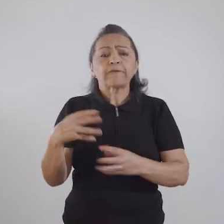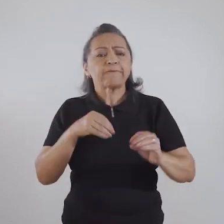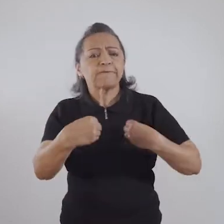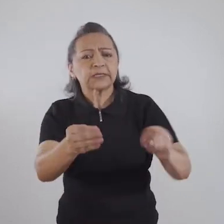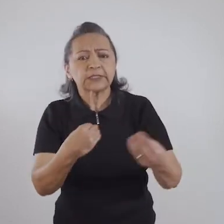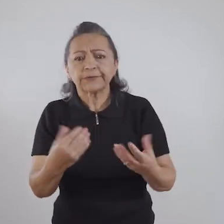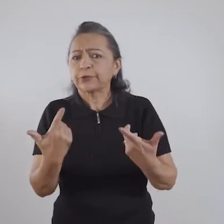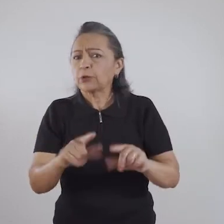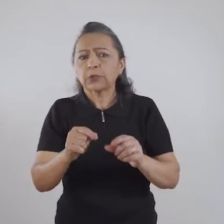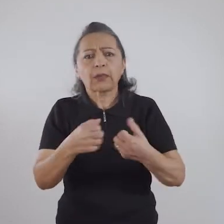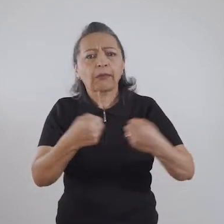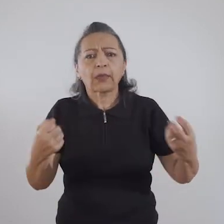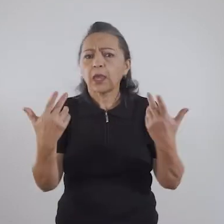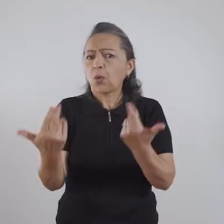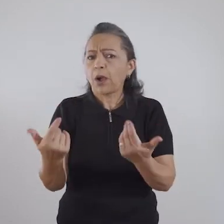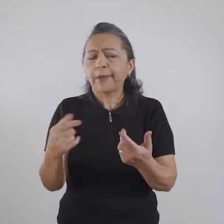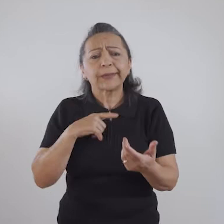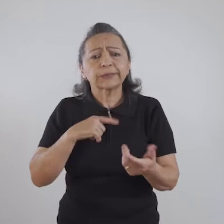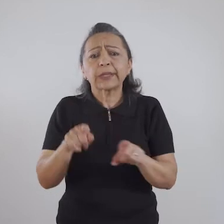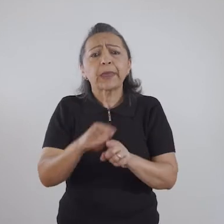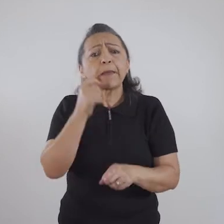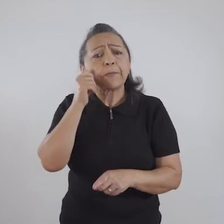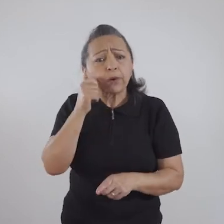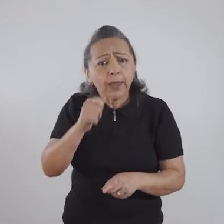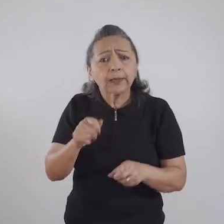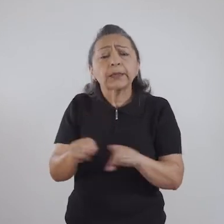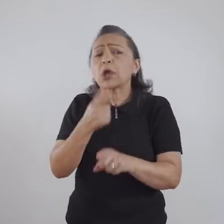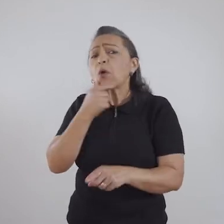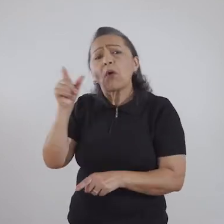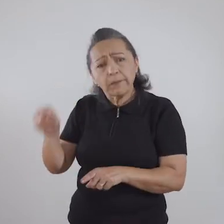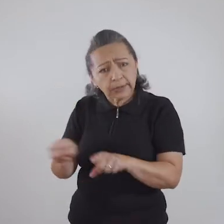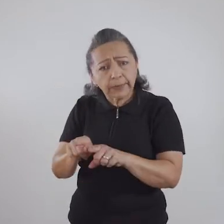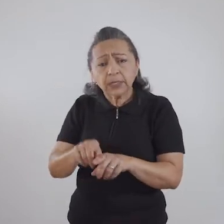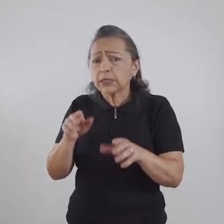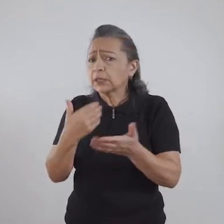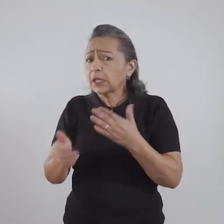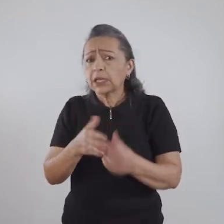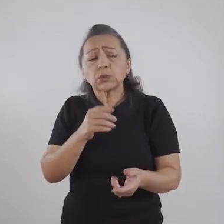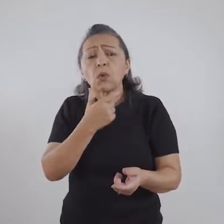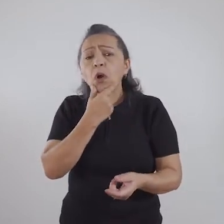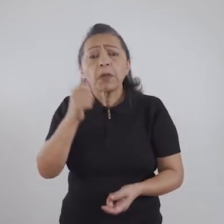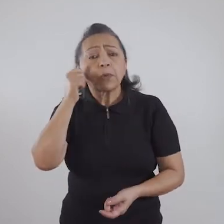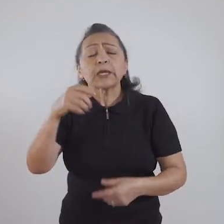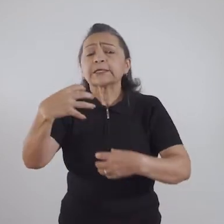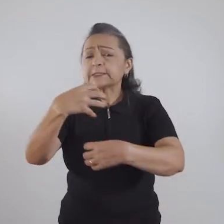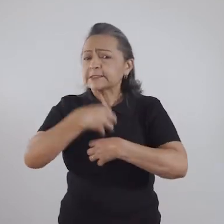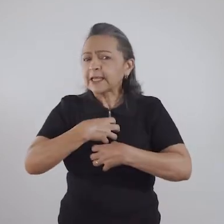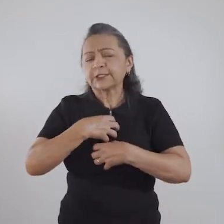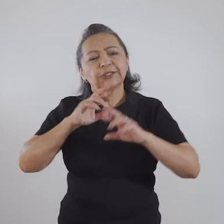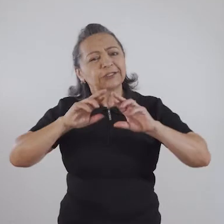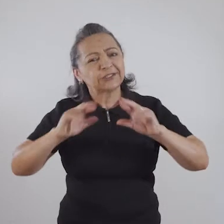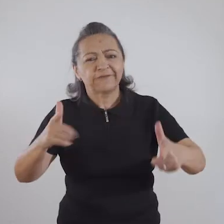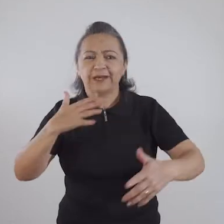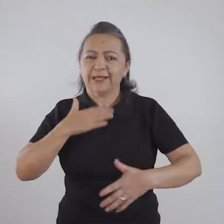mais o mesmo elasticidade. E isso é tanto para o homem quanto para a mulher. Tanto o homem quanto a mulher sentem